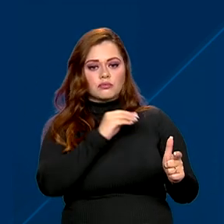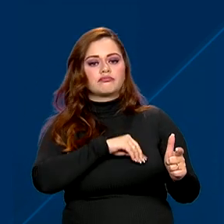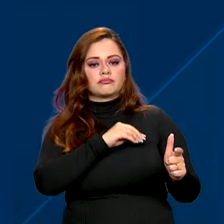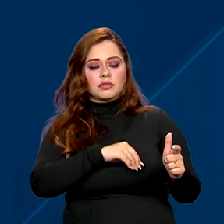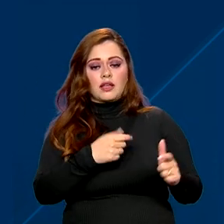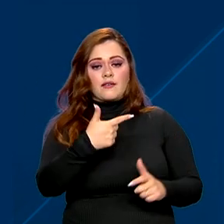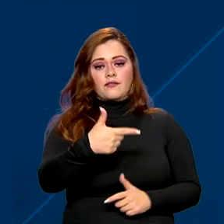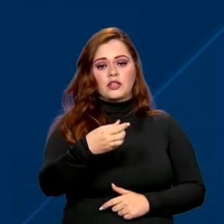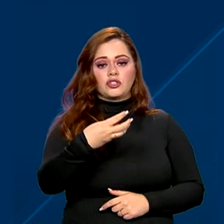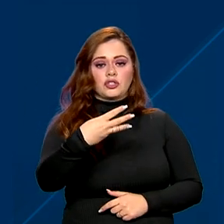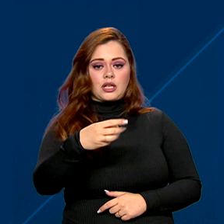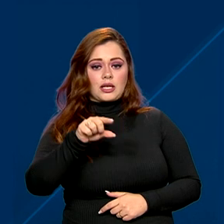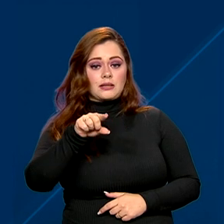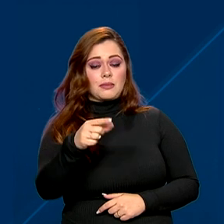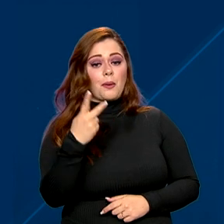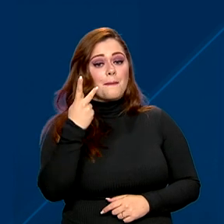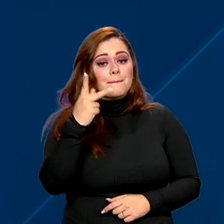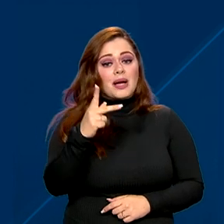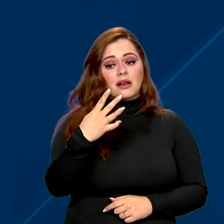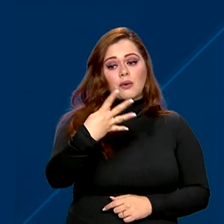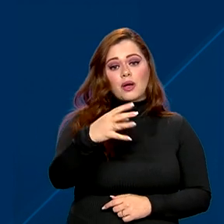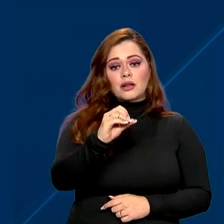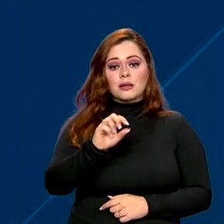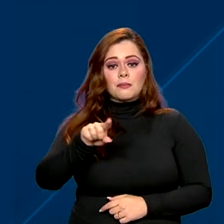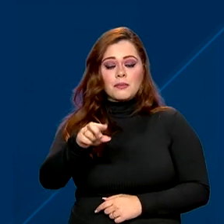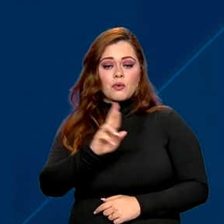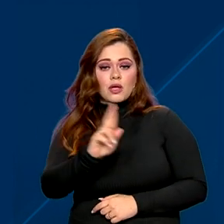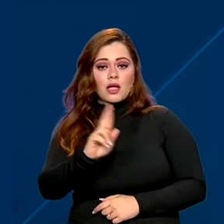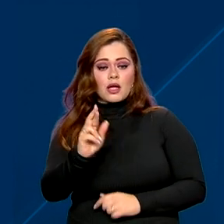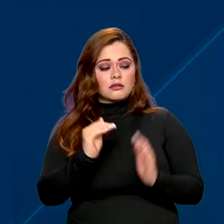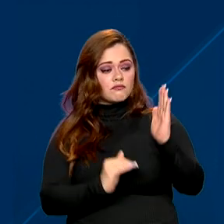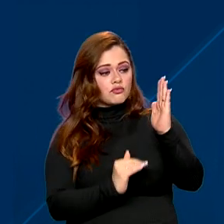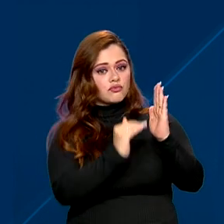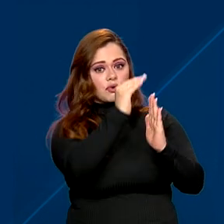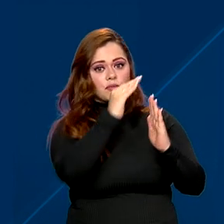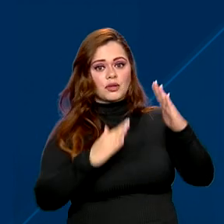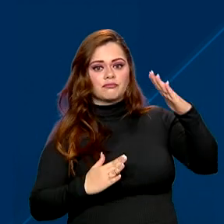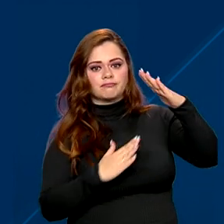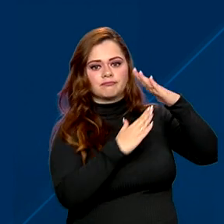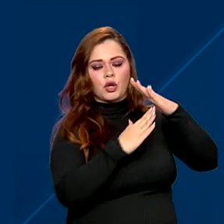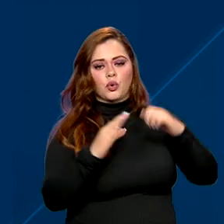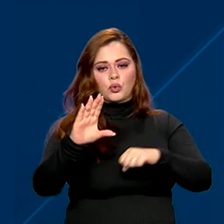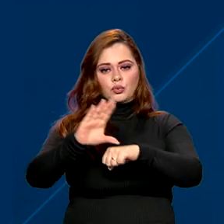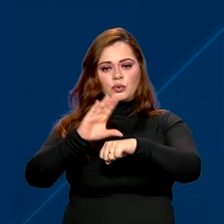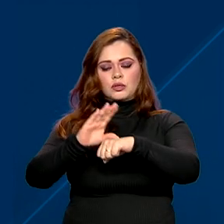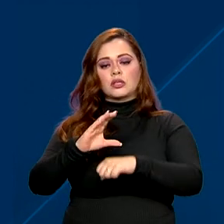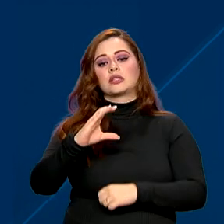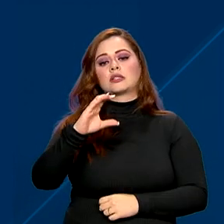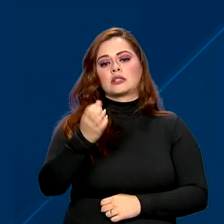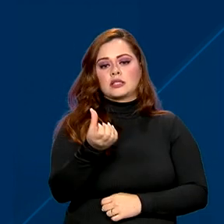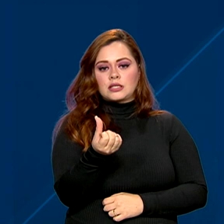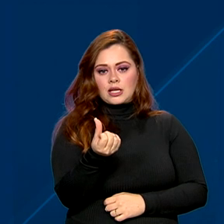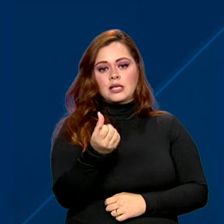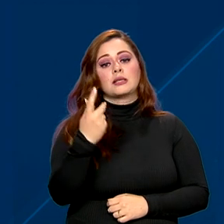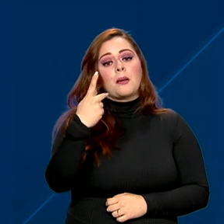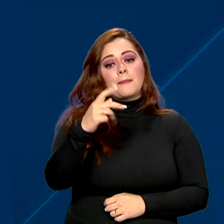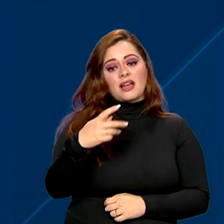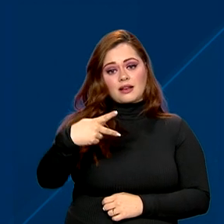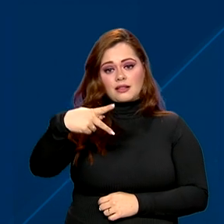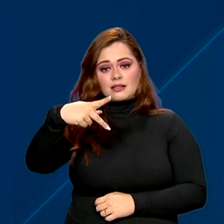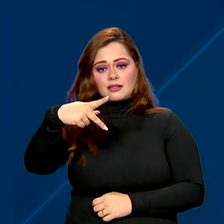de R$ 23 mil para R$ mil e aumento do limite de crédito de R$ mil para R 10 mil.